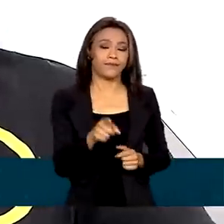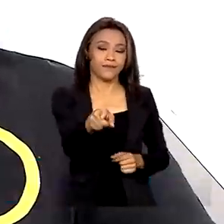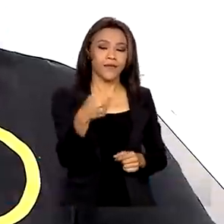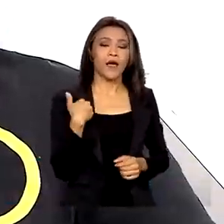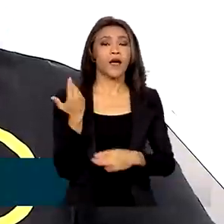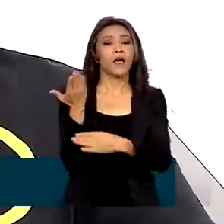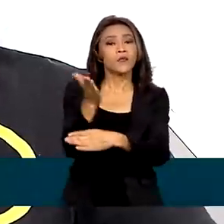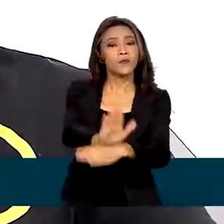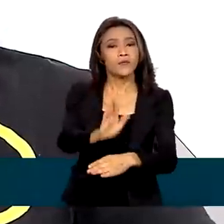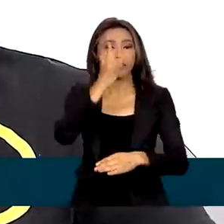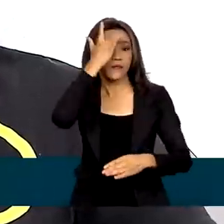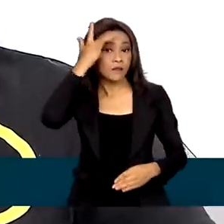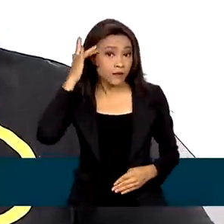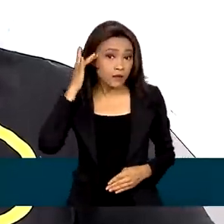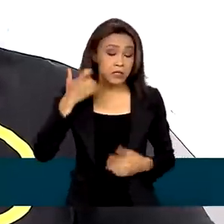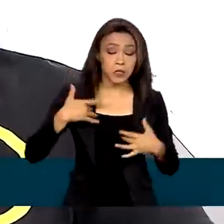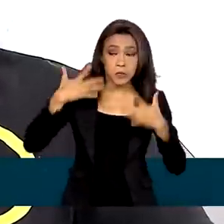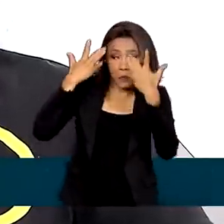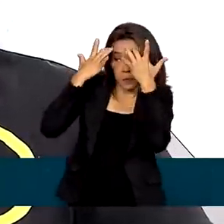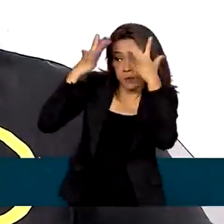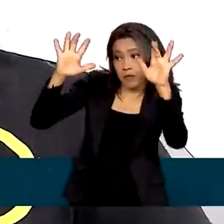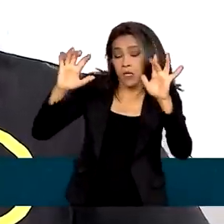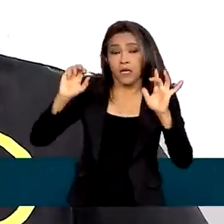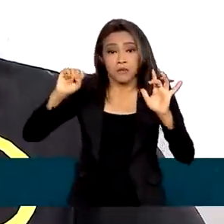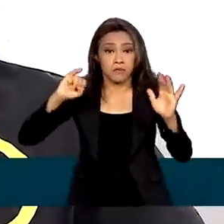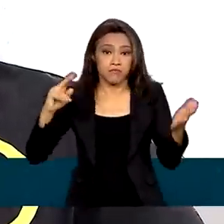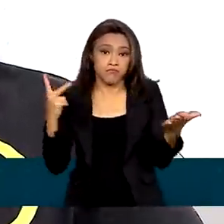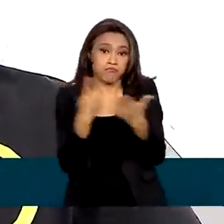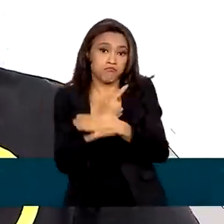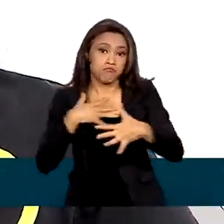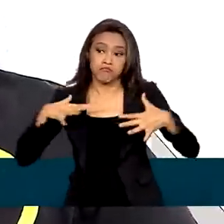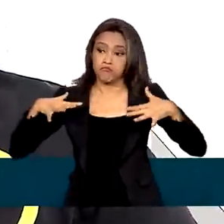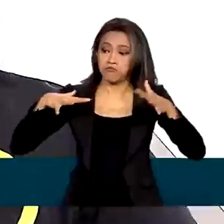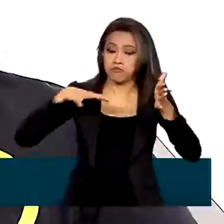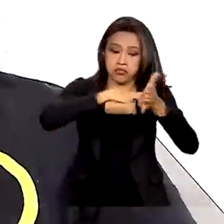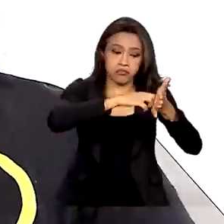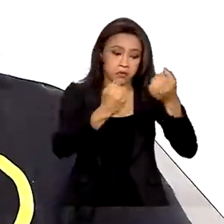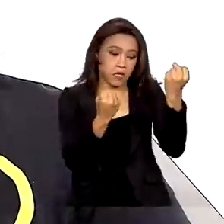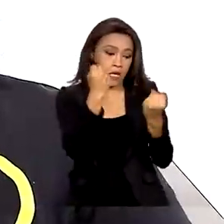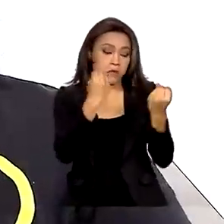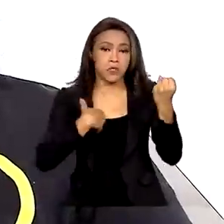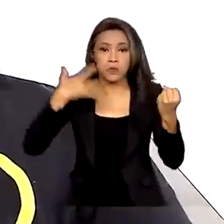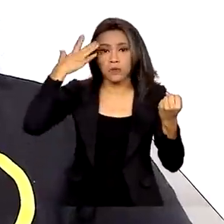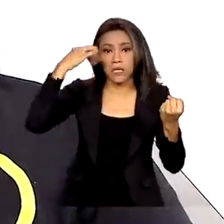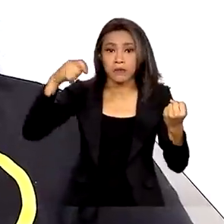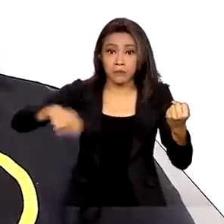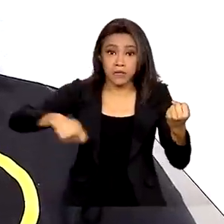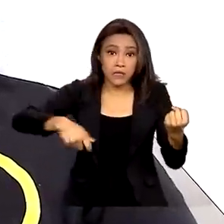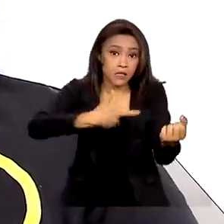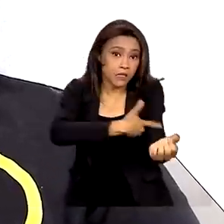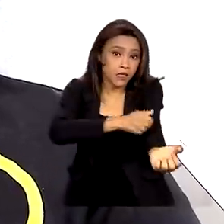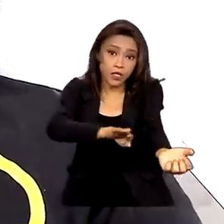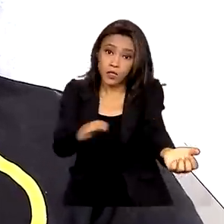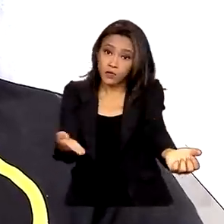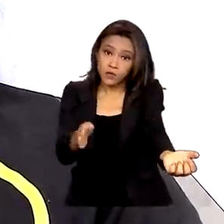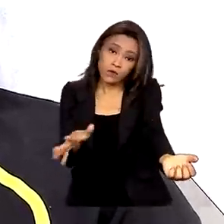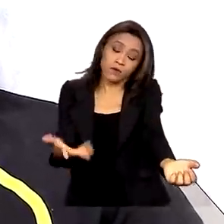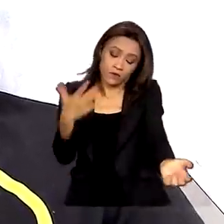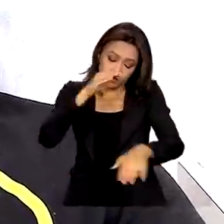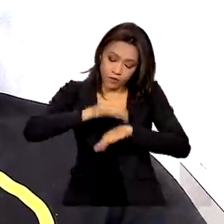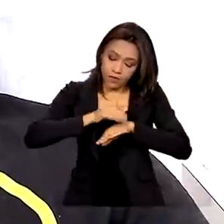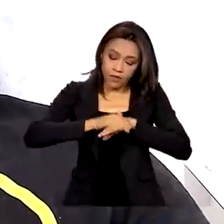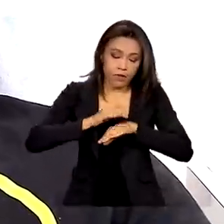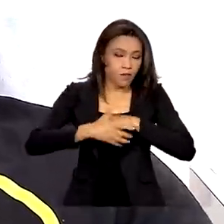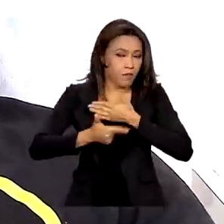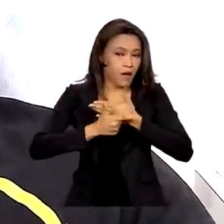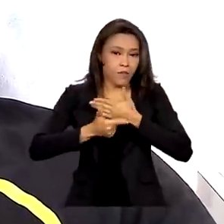pessoas aí que a gente nunca sabe um acidente, ninguém vai precisar de uma transfusão. Então a gente está fazendo nosso papel